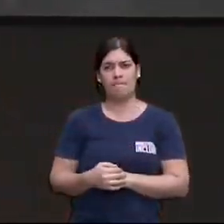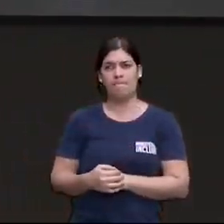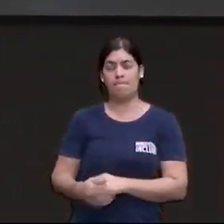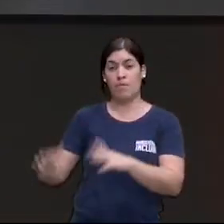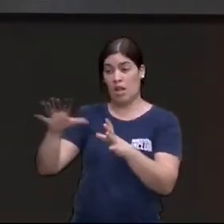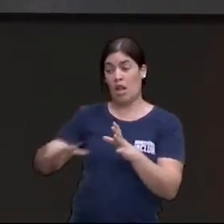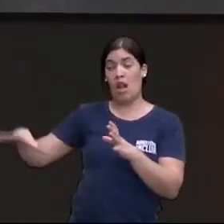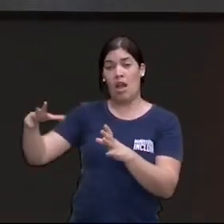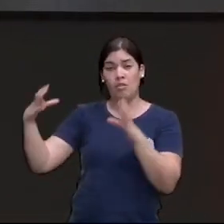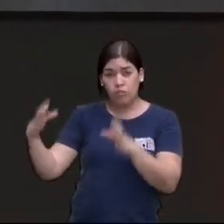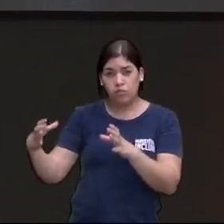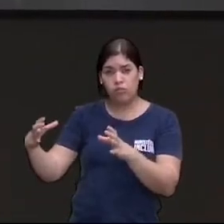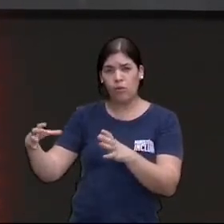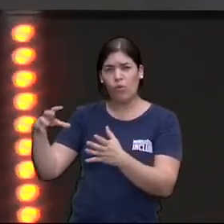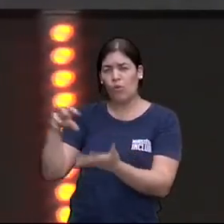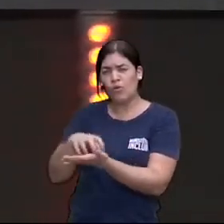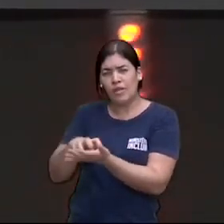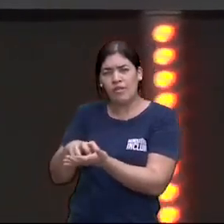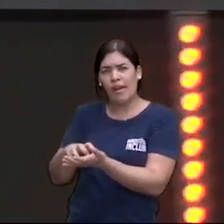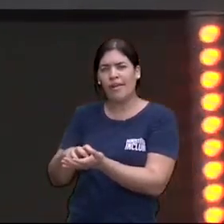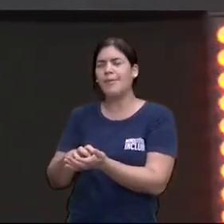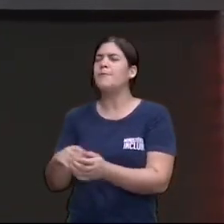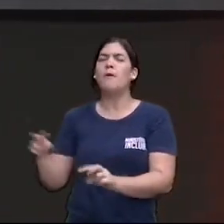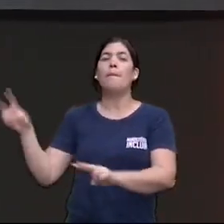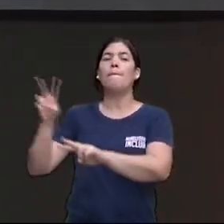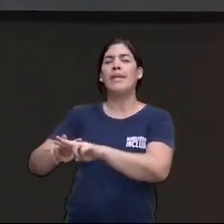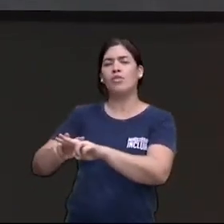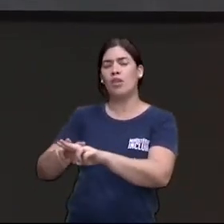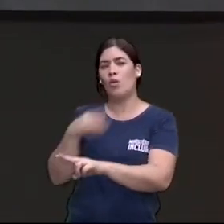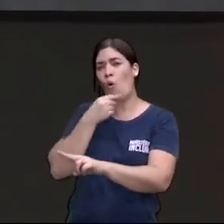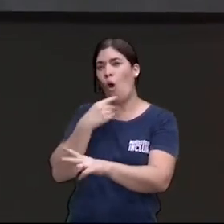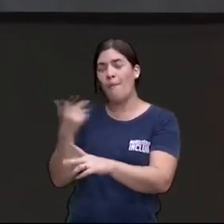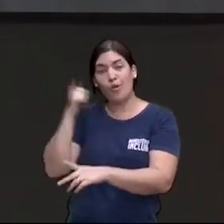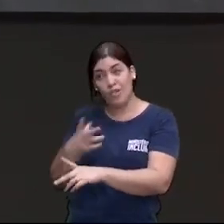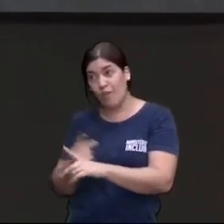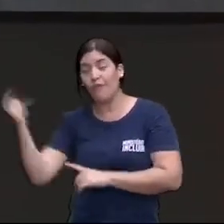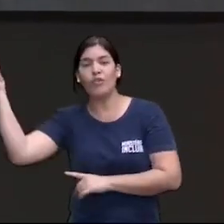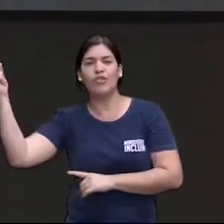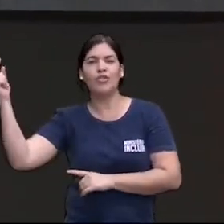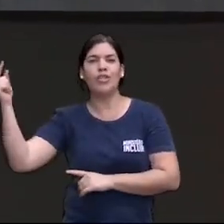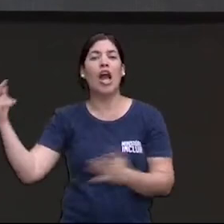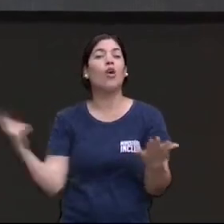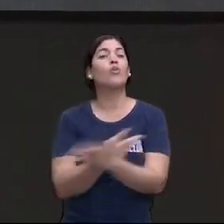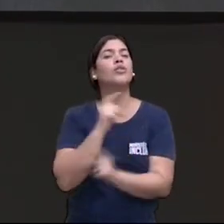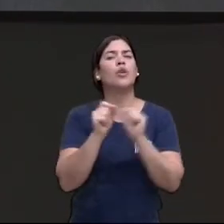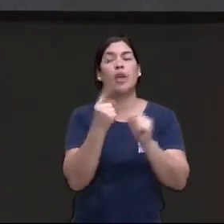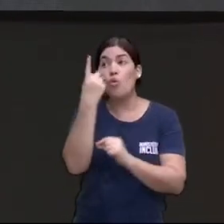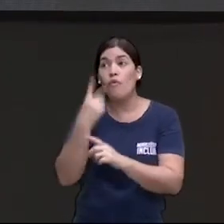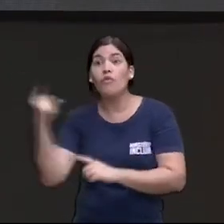conseguiu fugir a penalidade foi porque um fugiu dez vão morrer